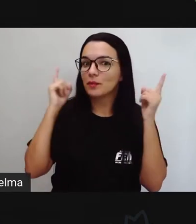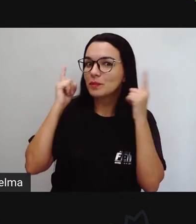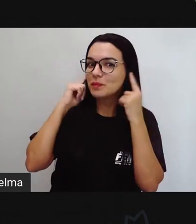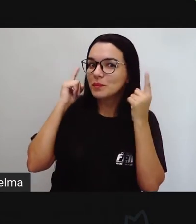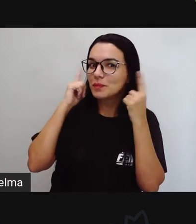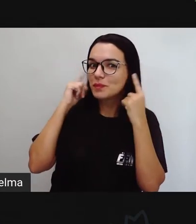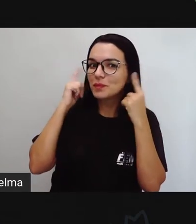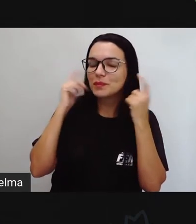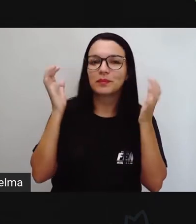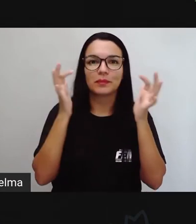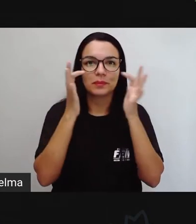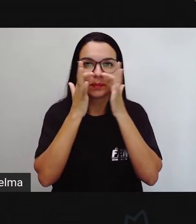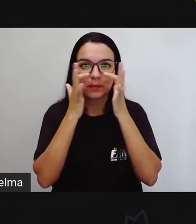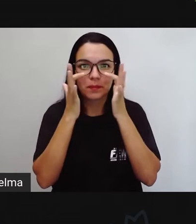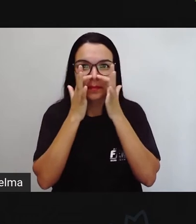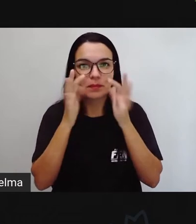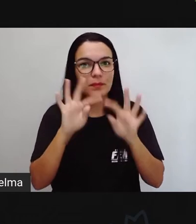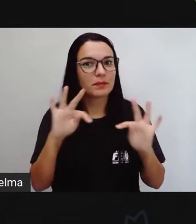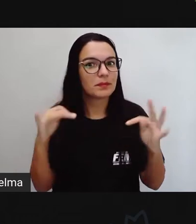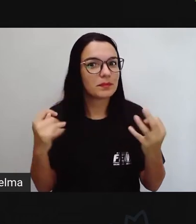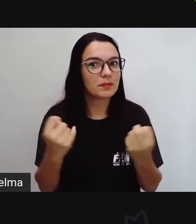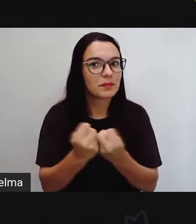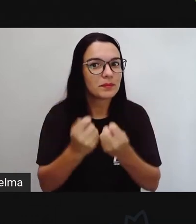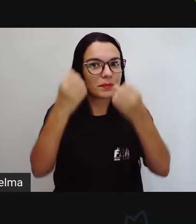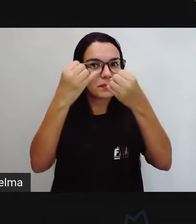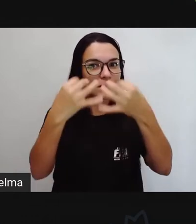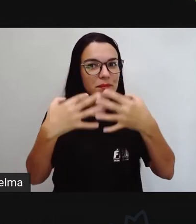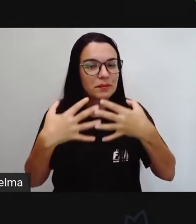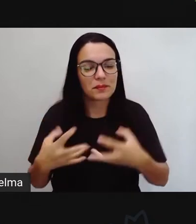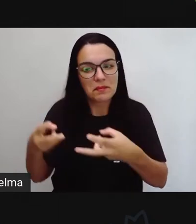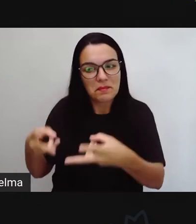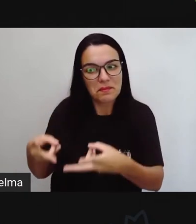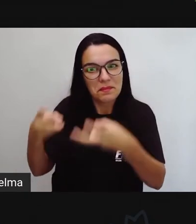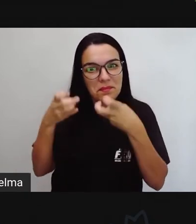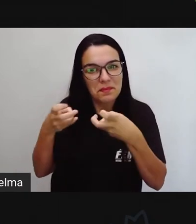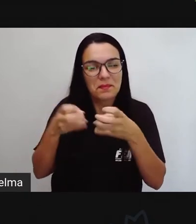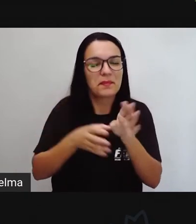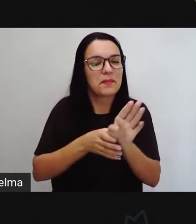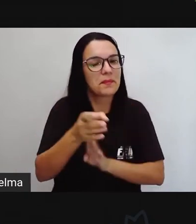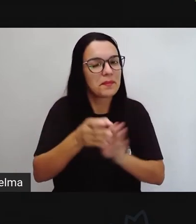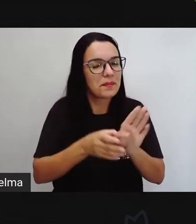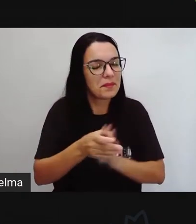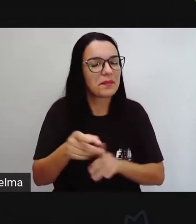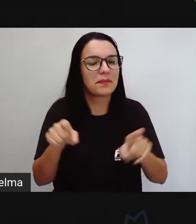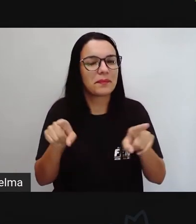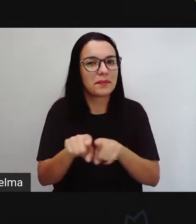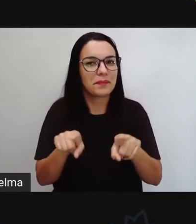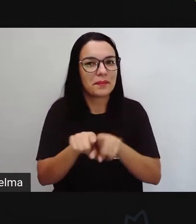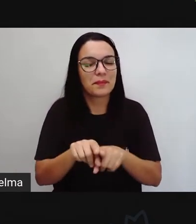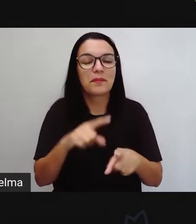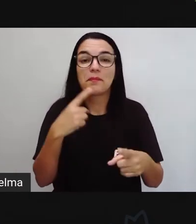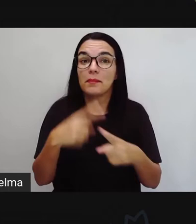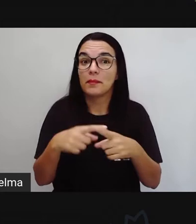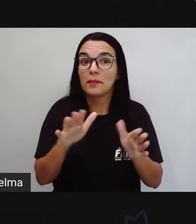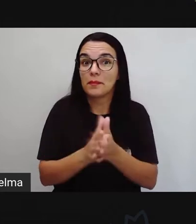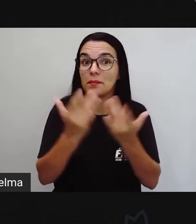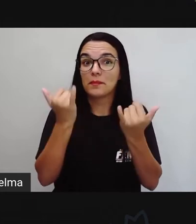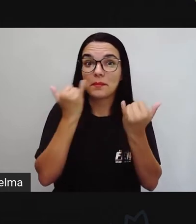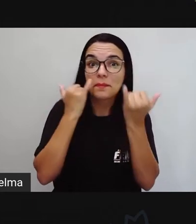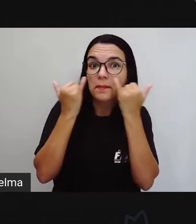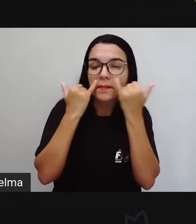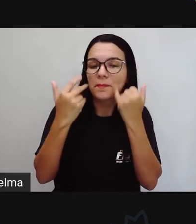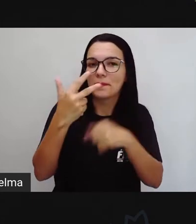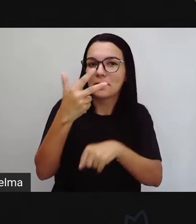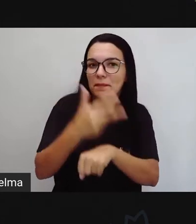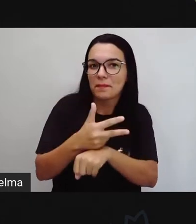prestar atenção aí em todas as explicações, as orientações, para que a partir das informações desta videoaula